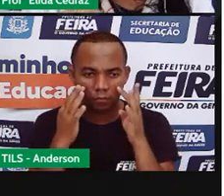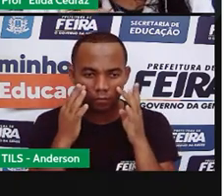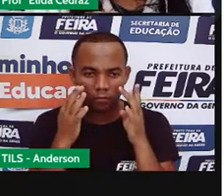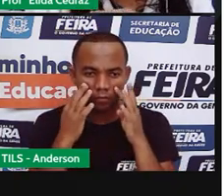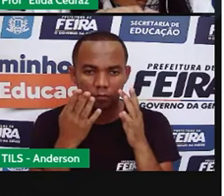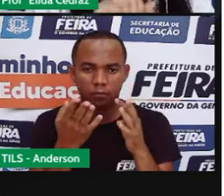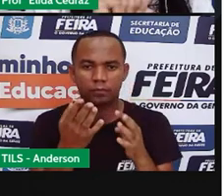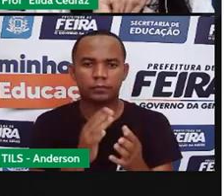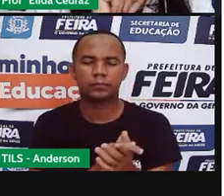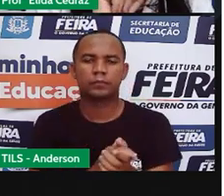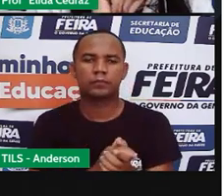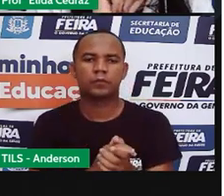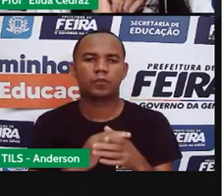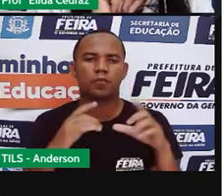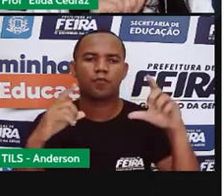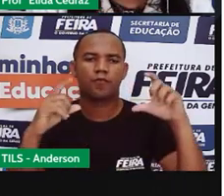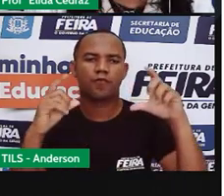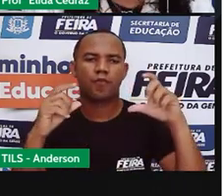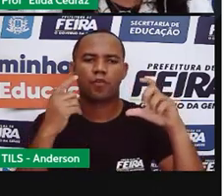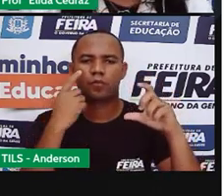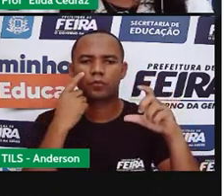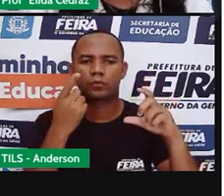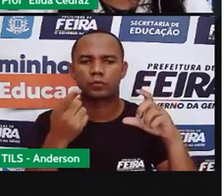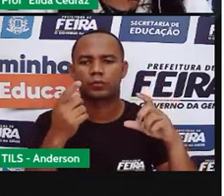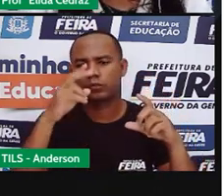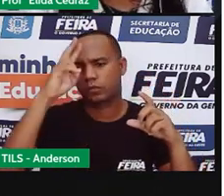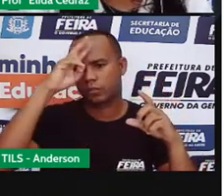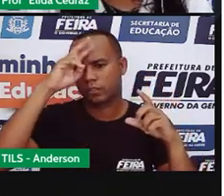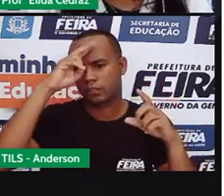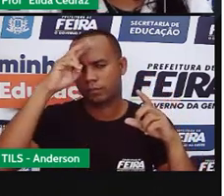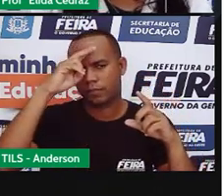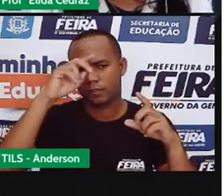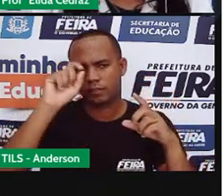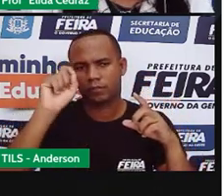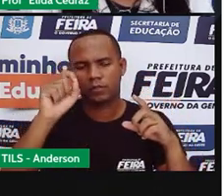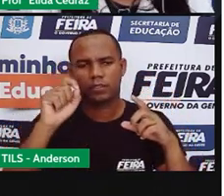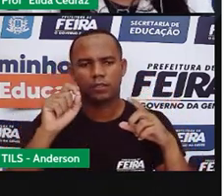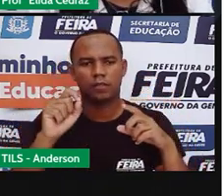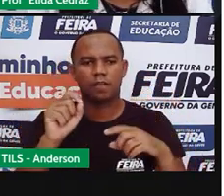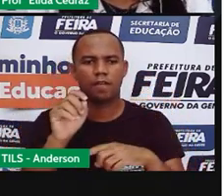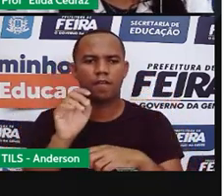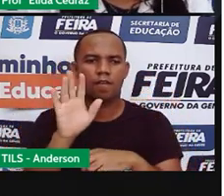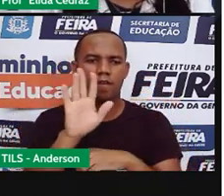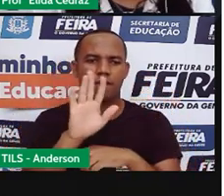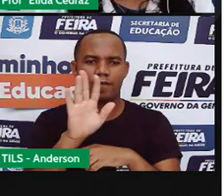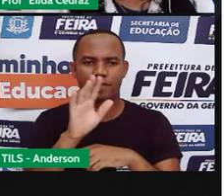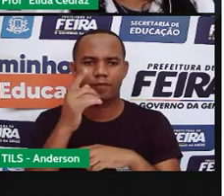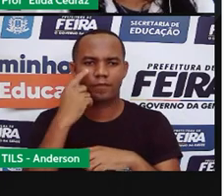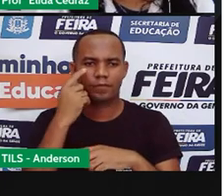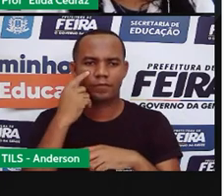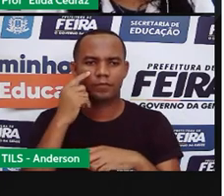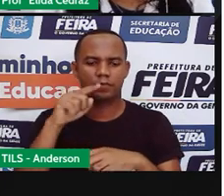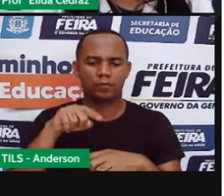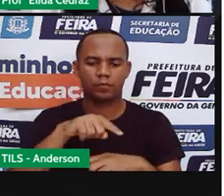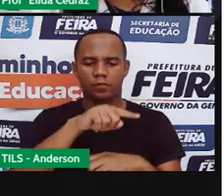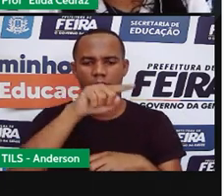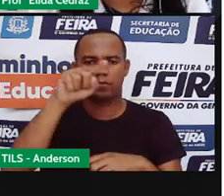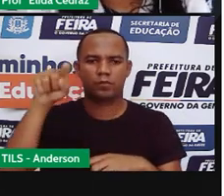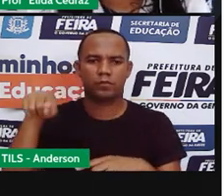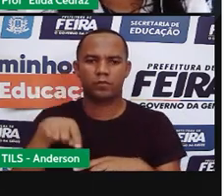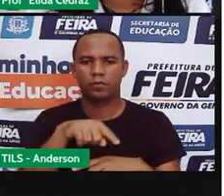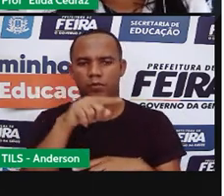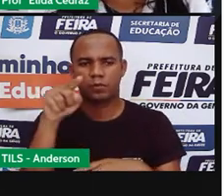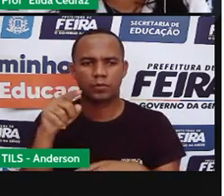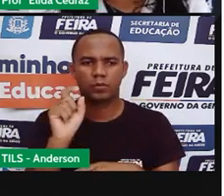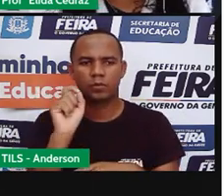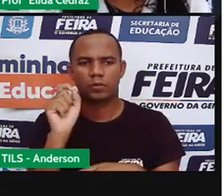nas imagens que a Carol colocou lembra que no vídeo falou que o círculo é o único é a única